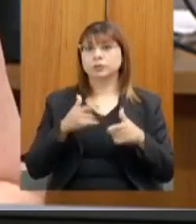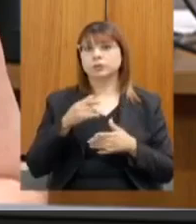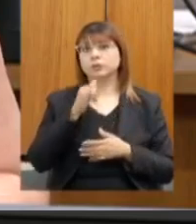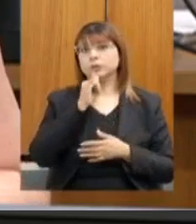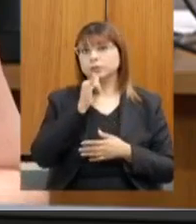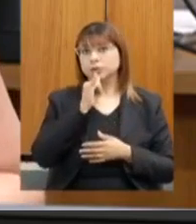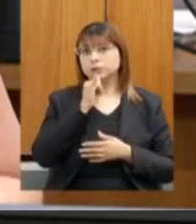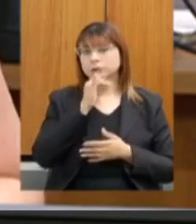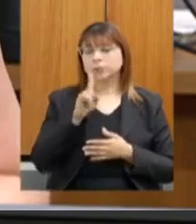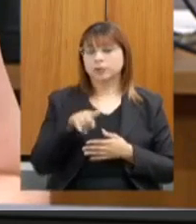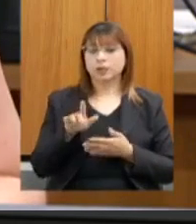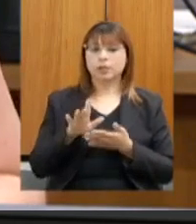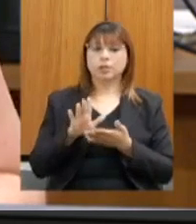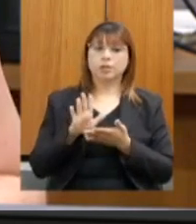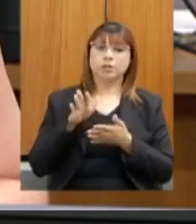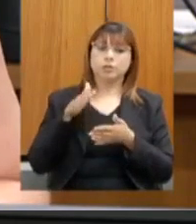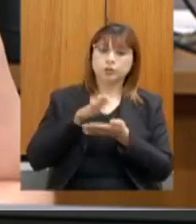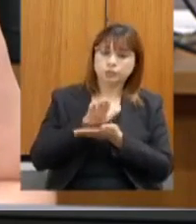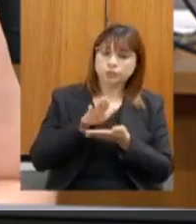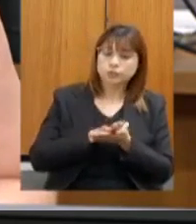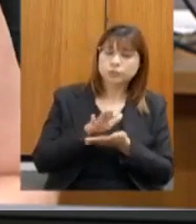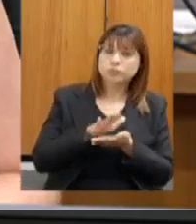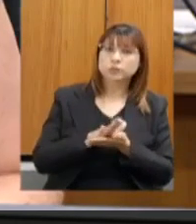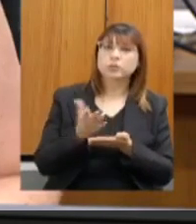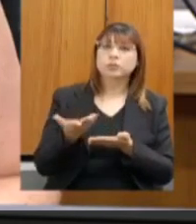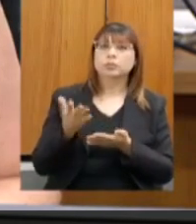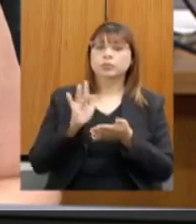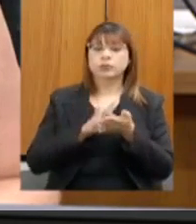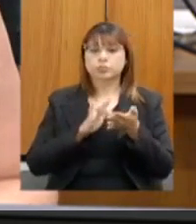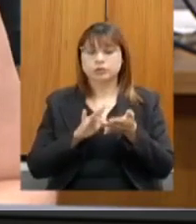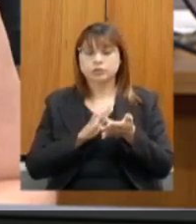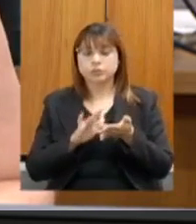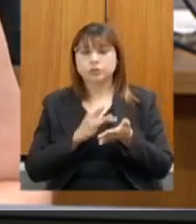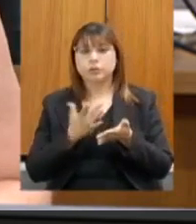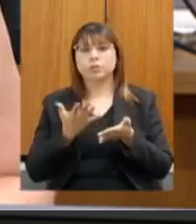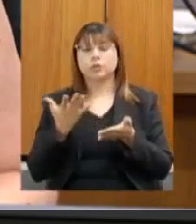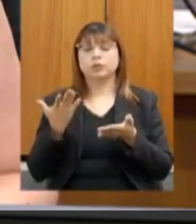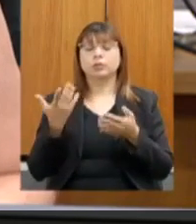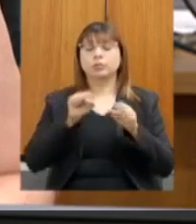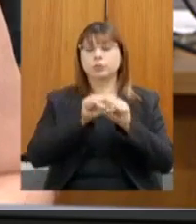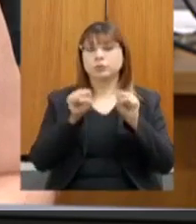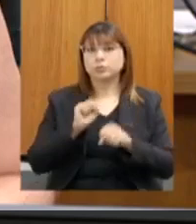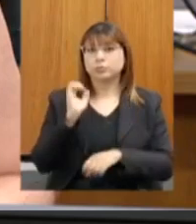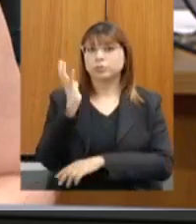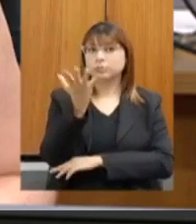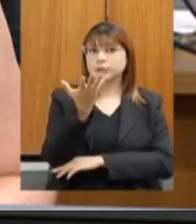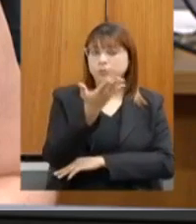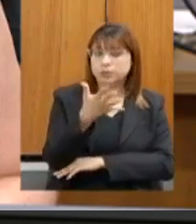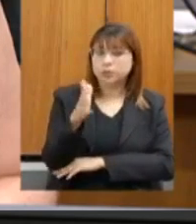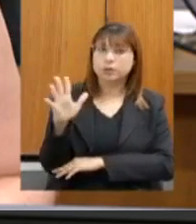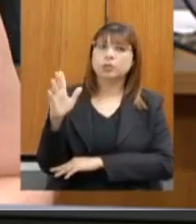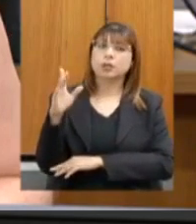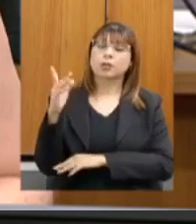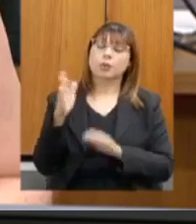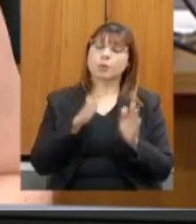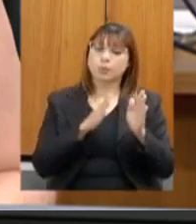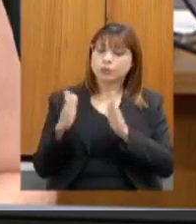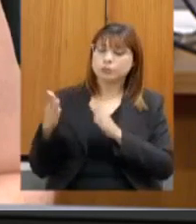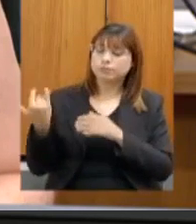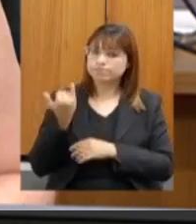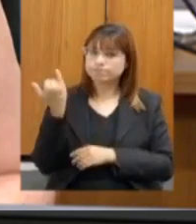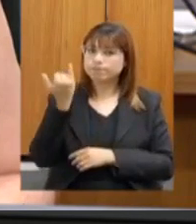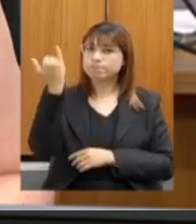digitalização do licenciamento ambiental. Foi um projeto importante para esse processo